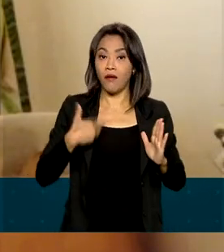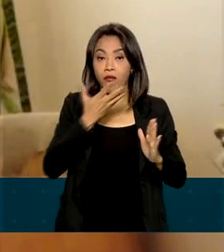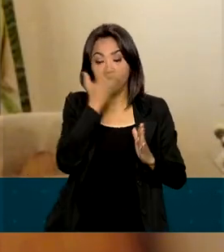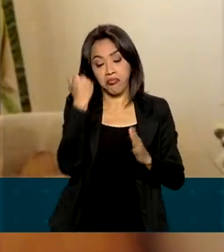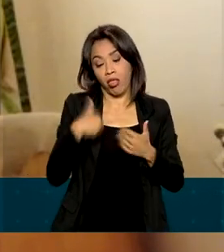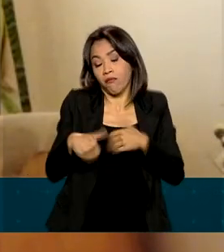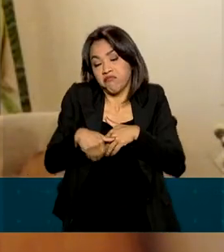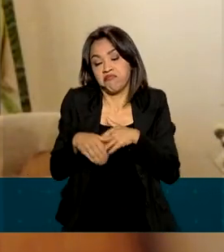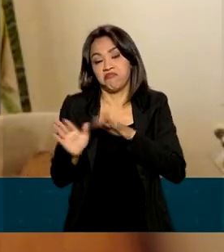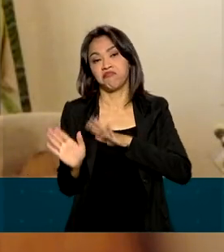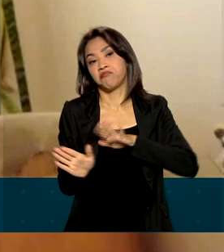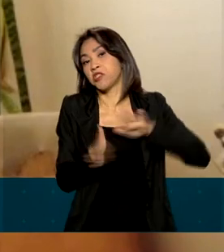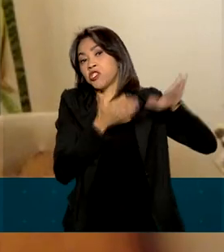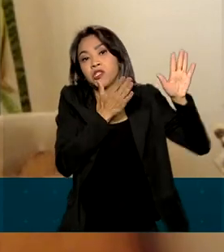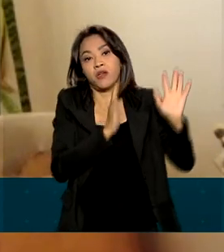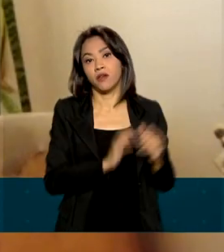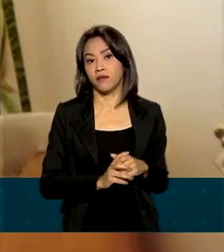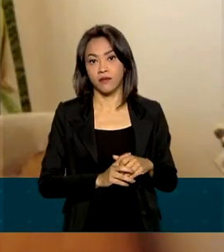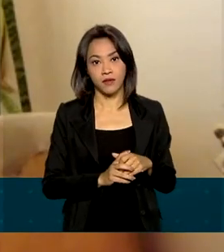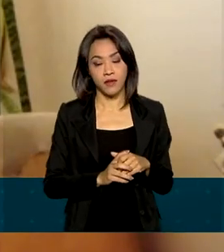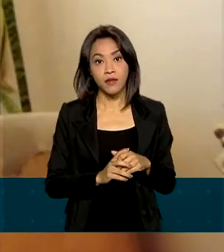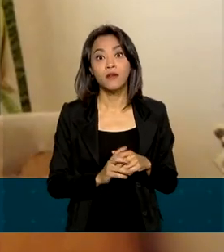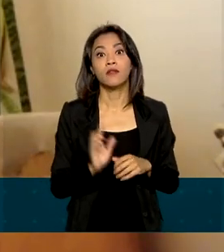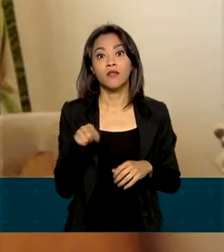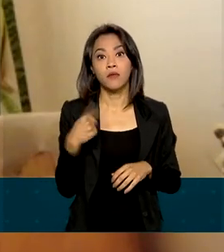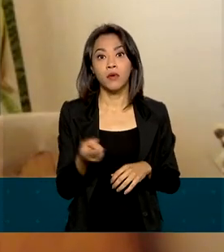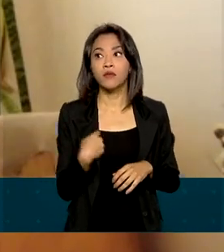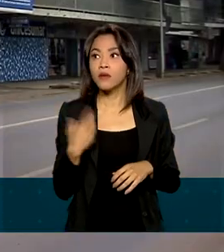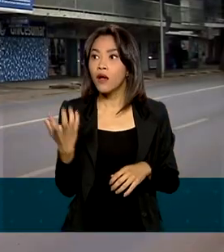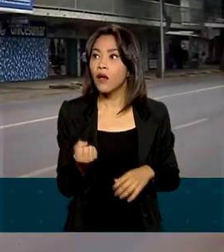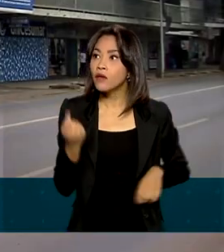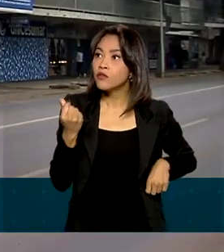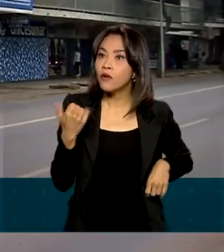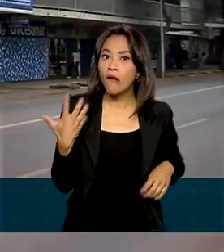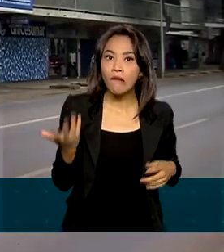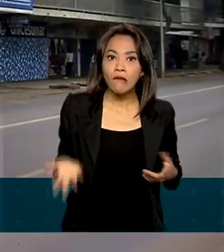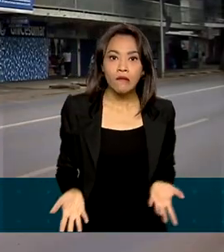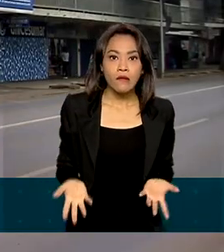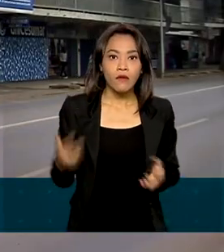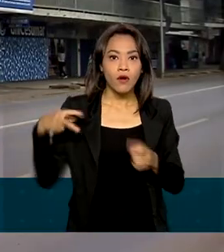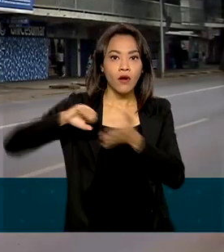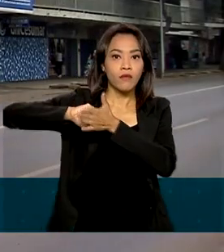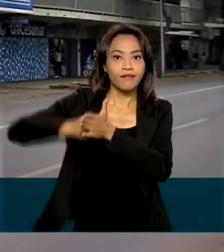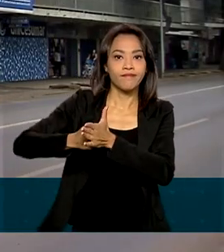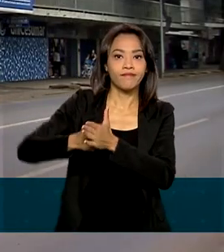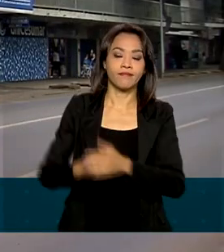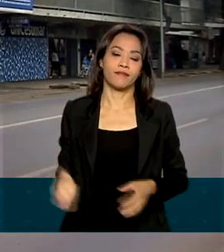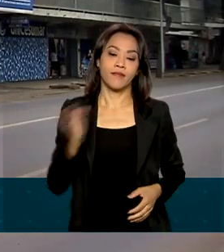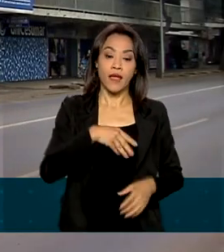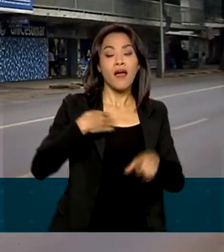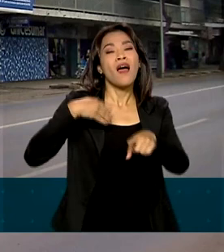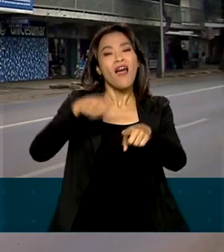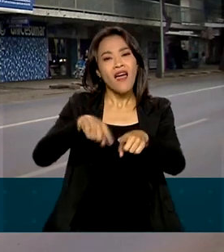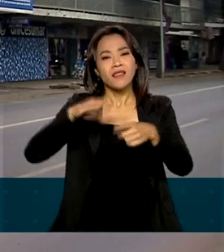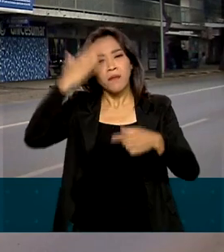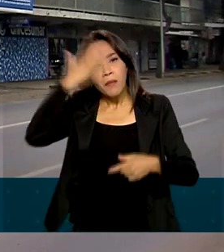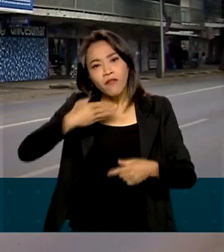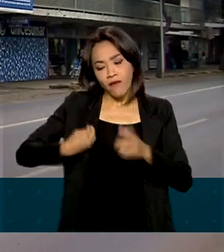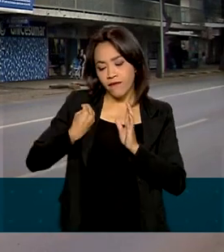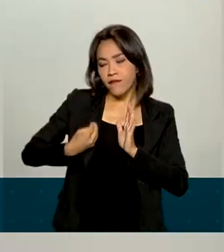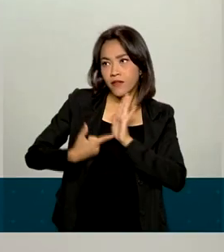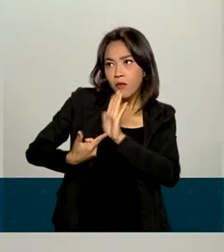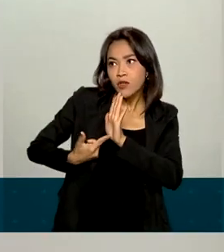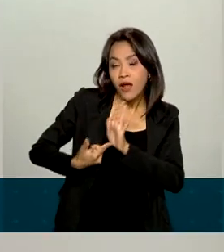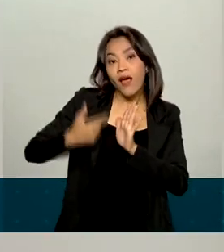tempo e depois eu parei de receber. A prova de vida evita fraudes e pagamentos indevidos.